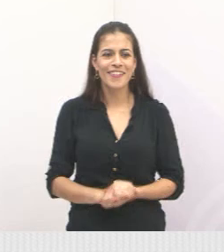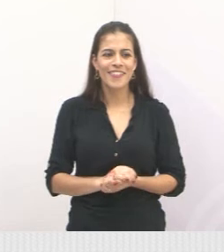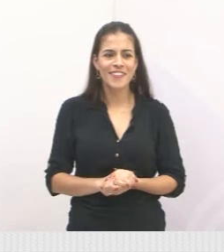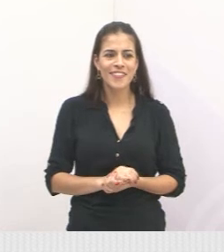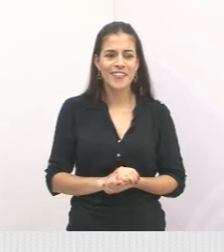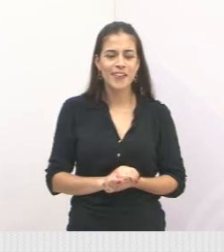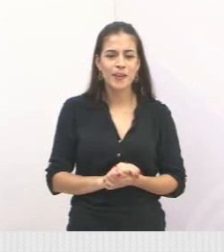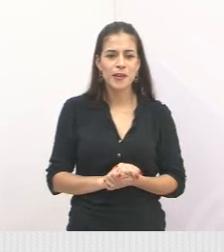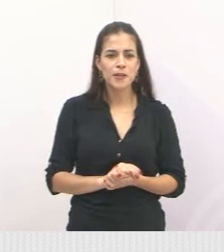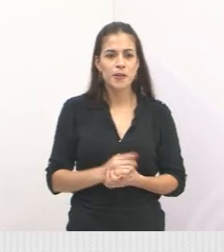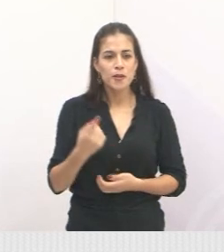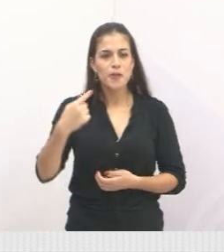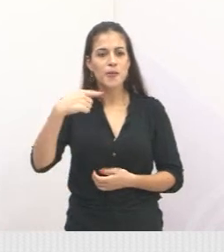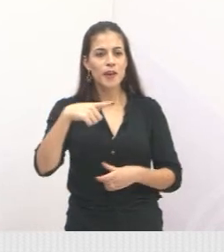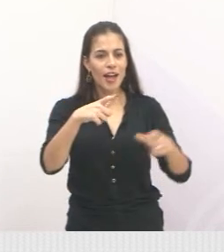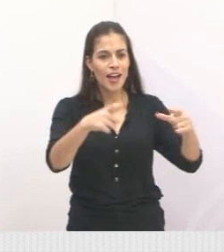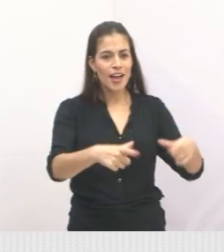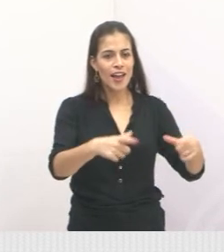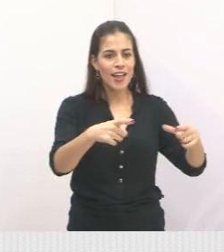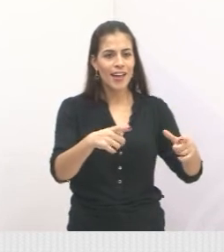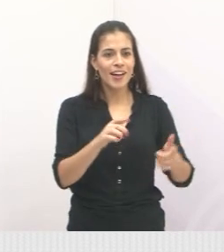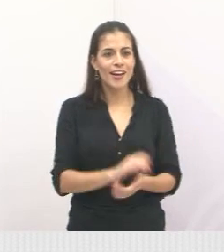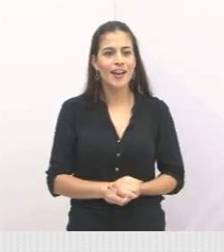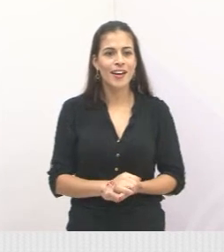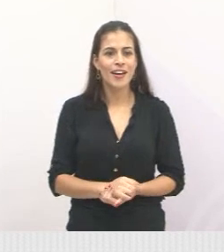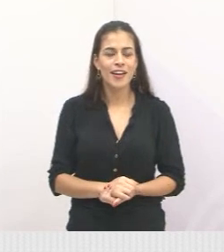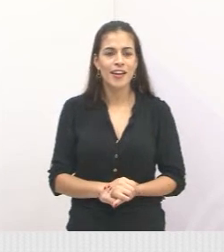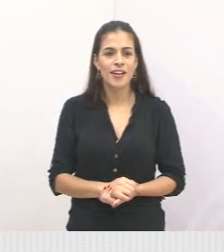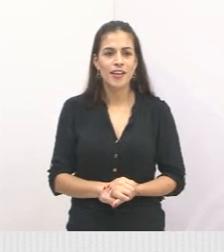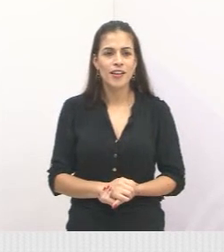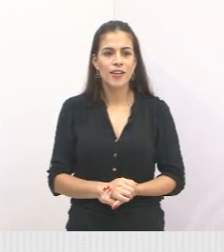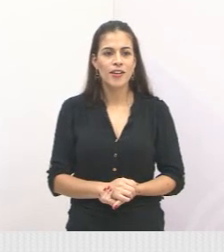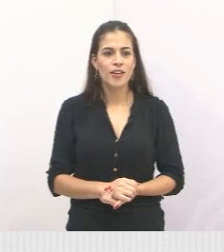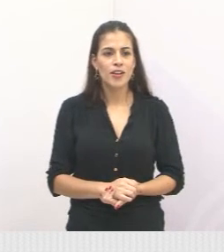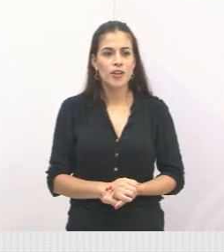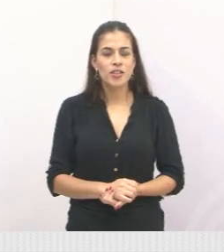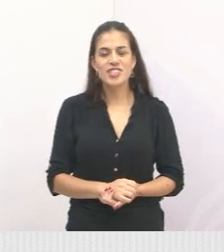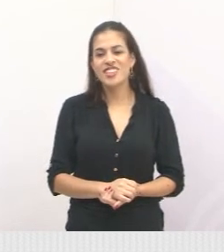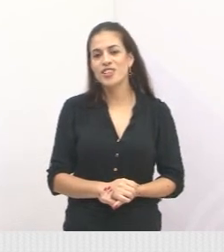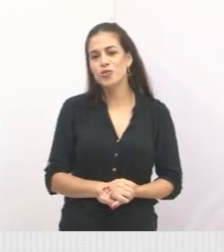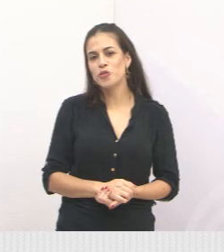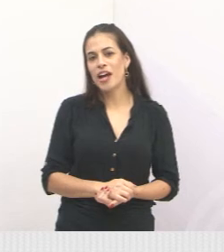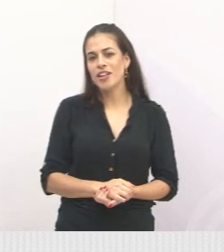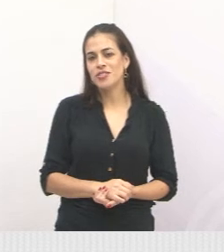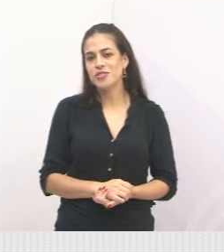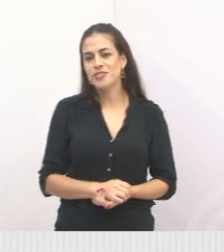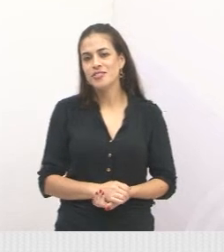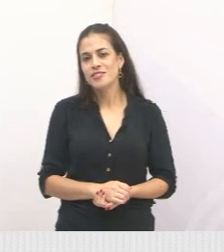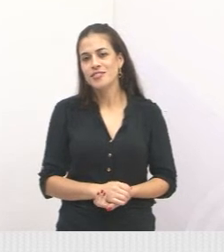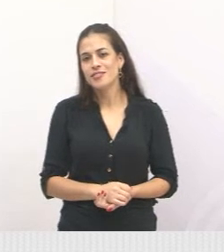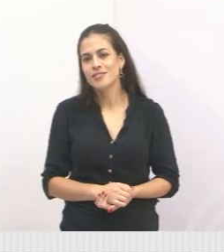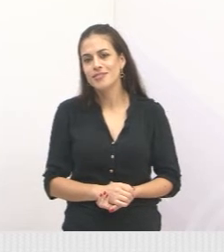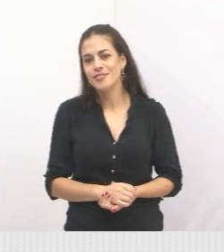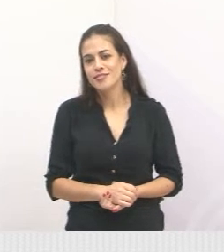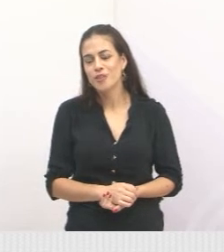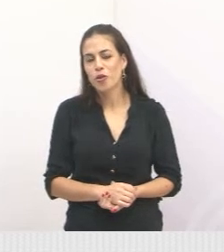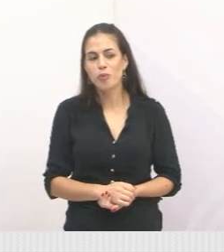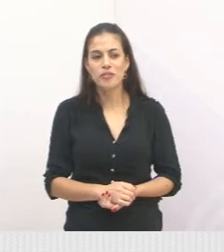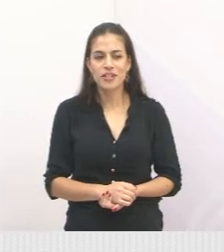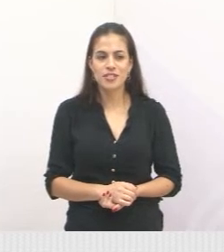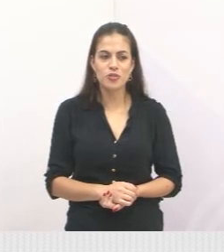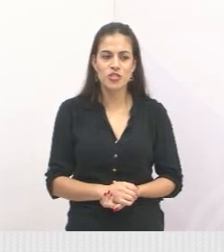foram até aquele local. Fui jurado aí por um dia, hein? Olha lá, julgando aí as danças. Teve pessoas de